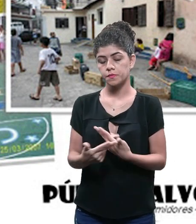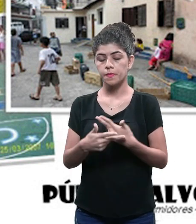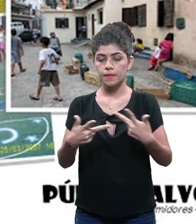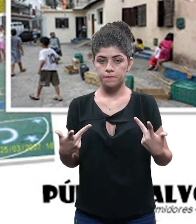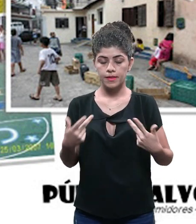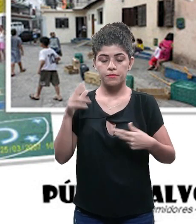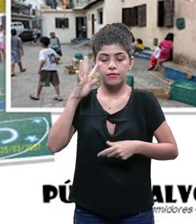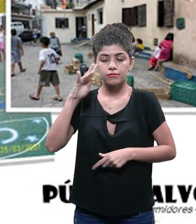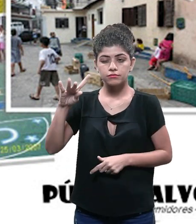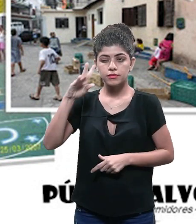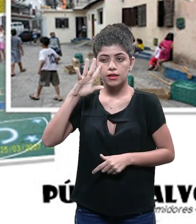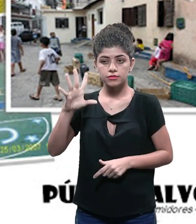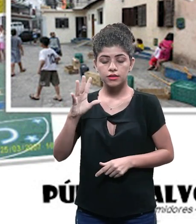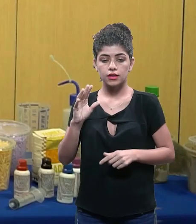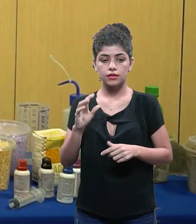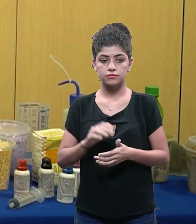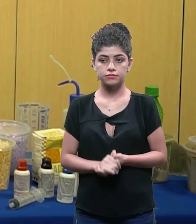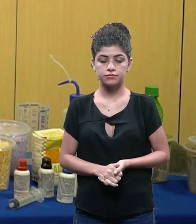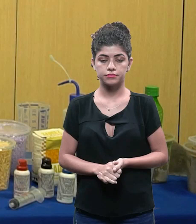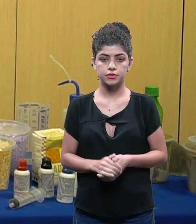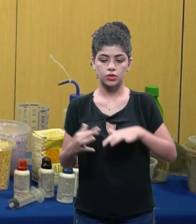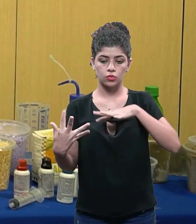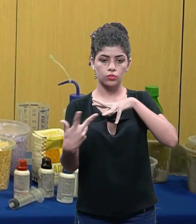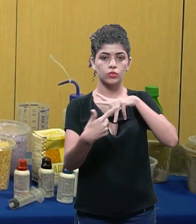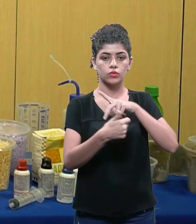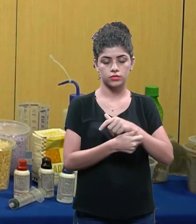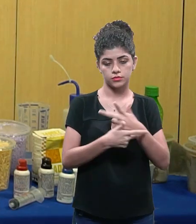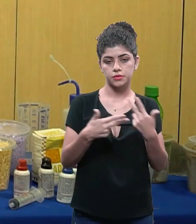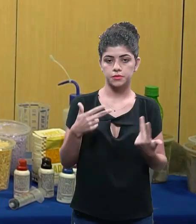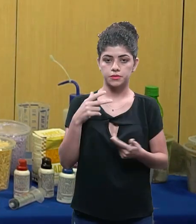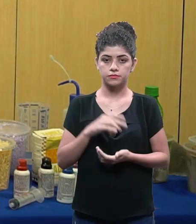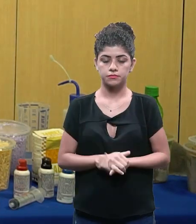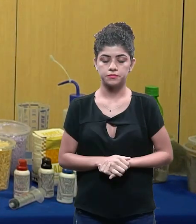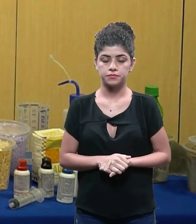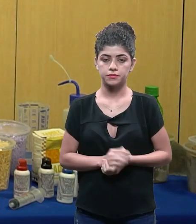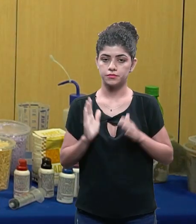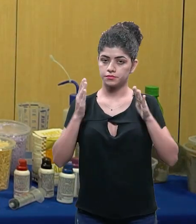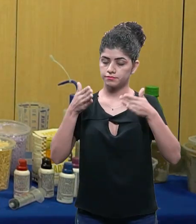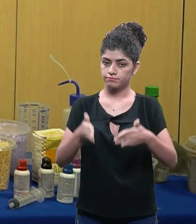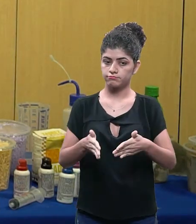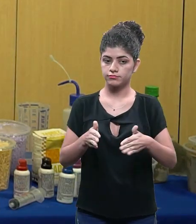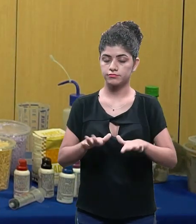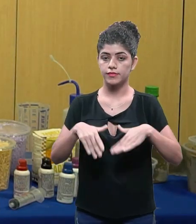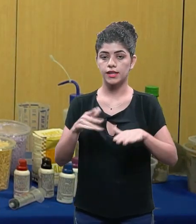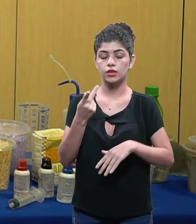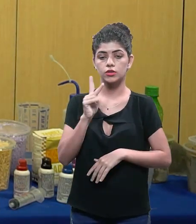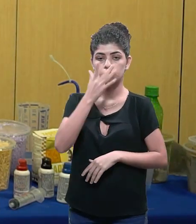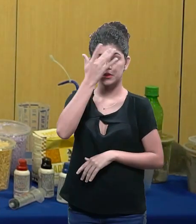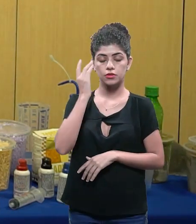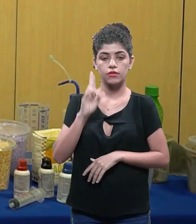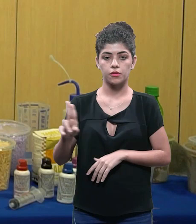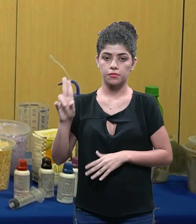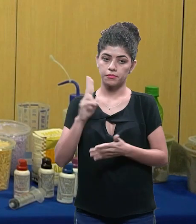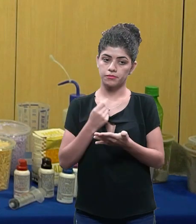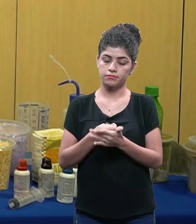se é... Então, tu tem que imaginar, recortar o mundo dessas pessoas, certo? Para te poder direcionar para quem é teu